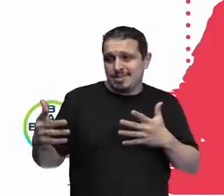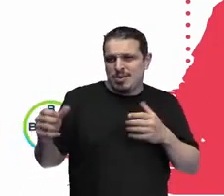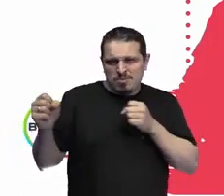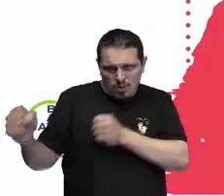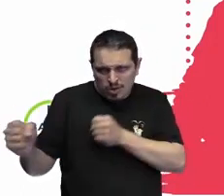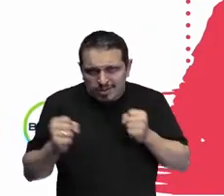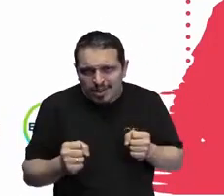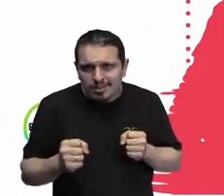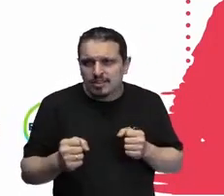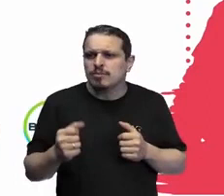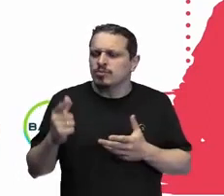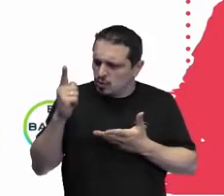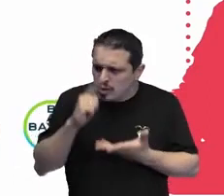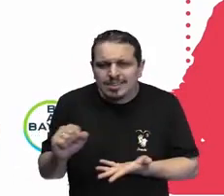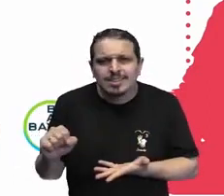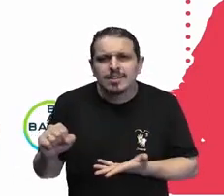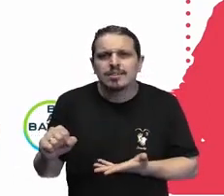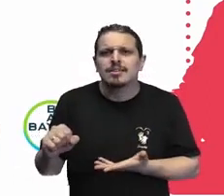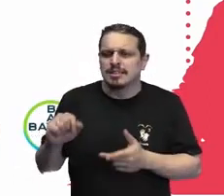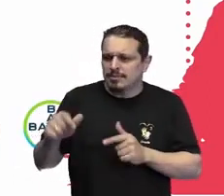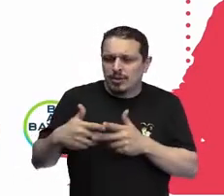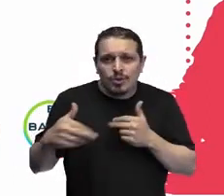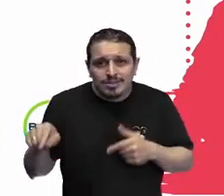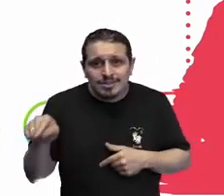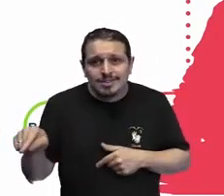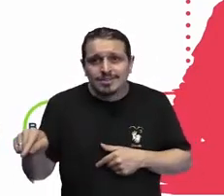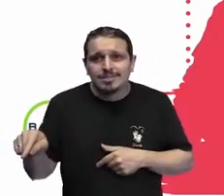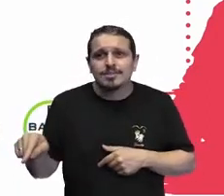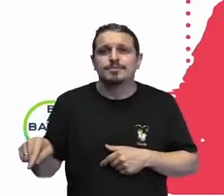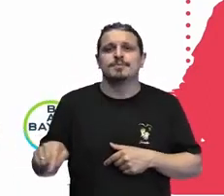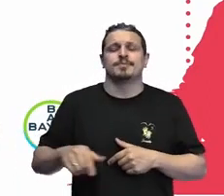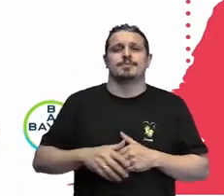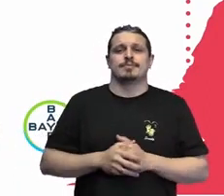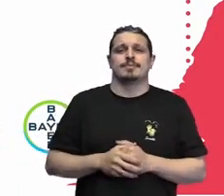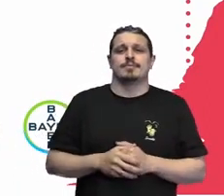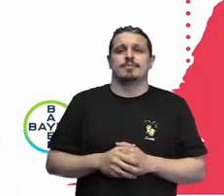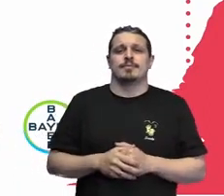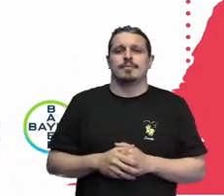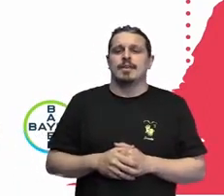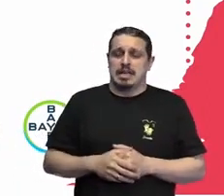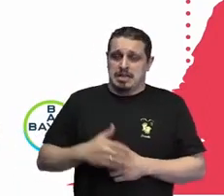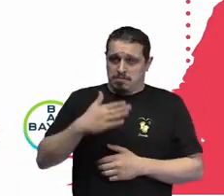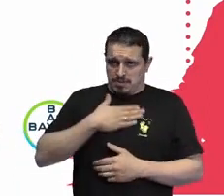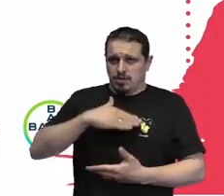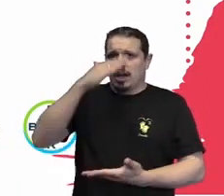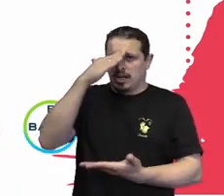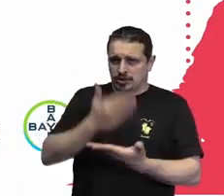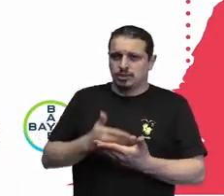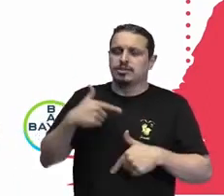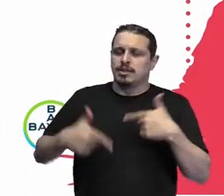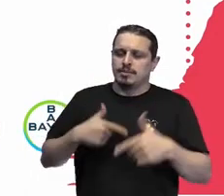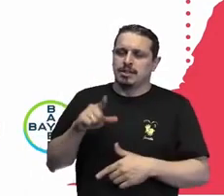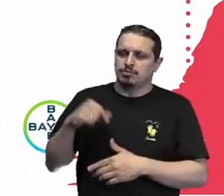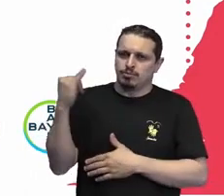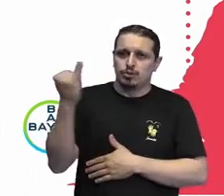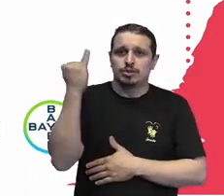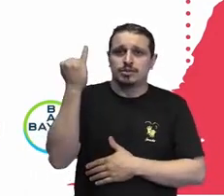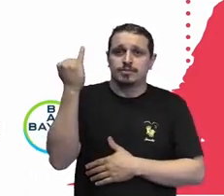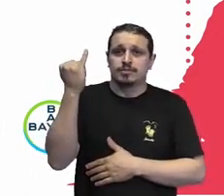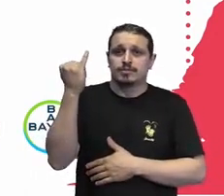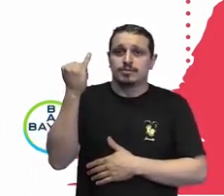nas diferenças. Então, e eu acho importante a gente trazer que a diversidade,